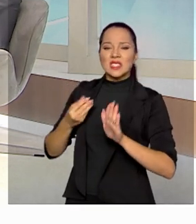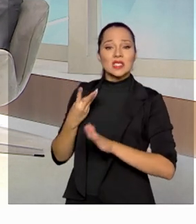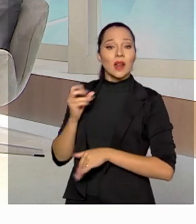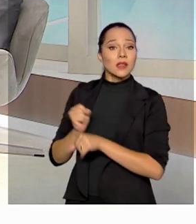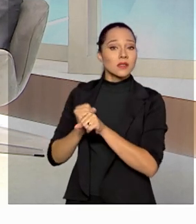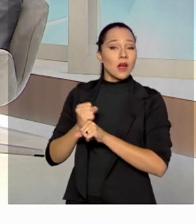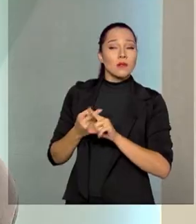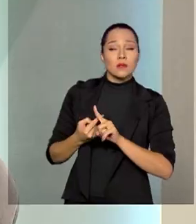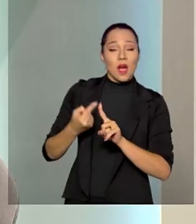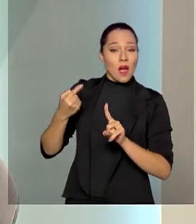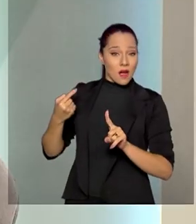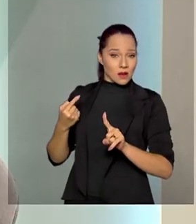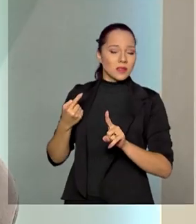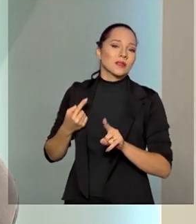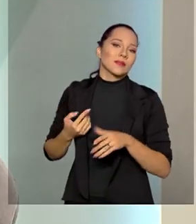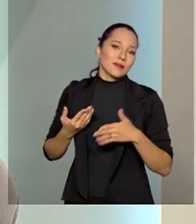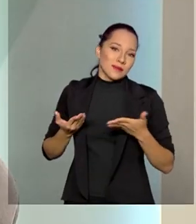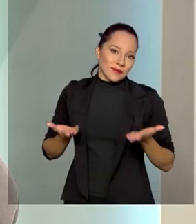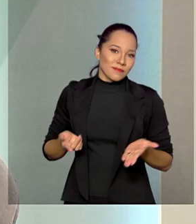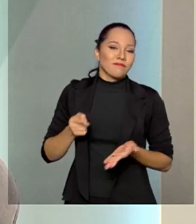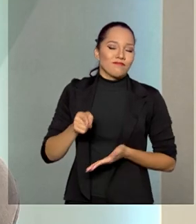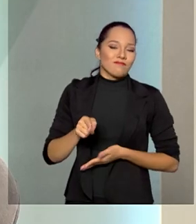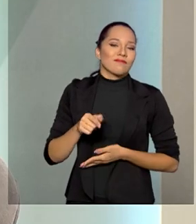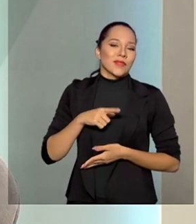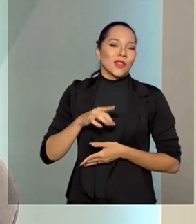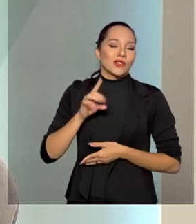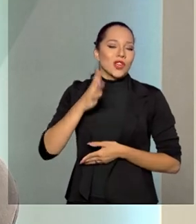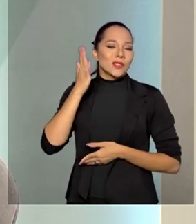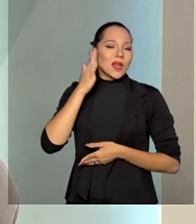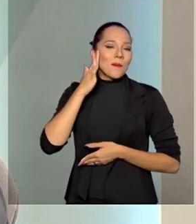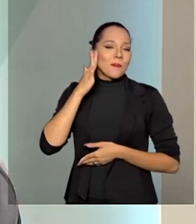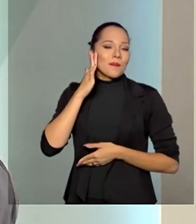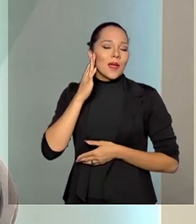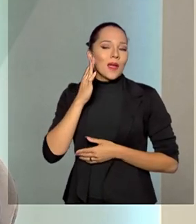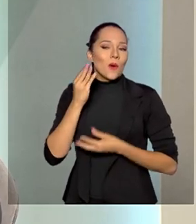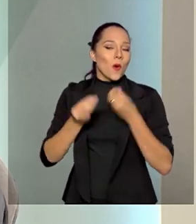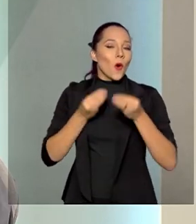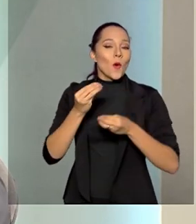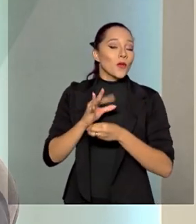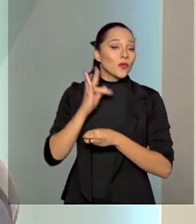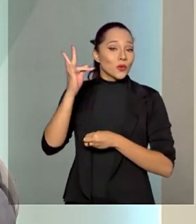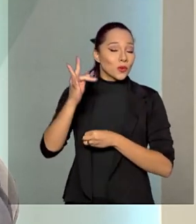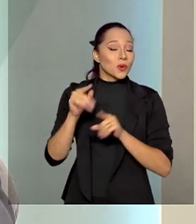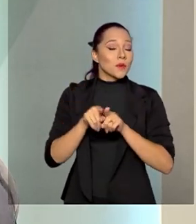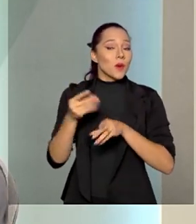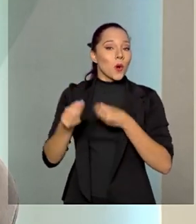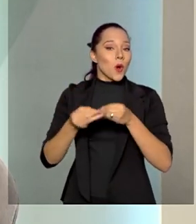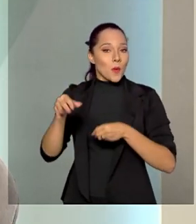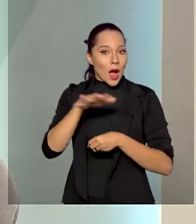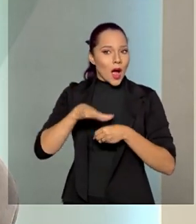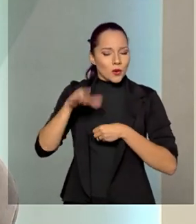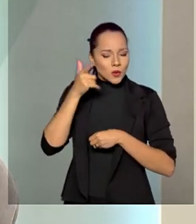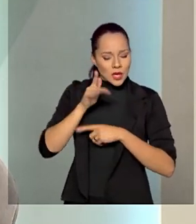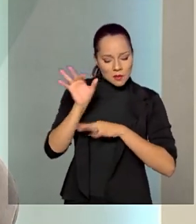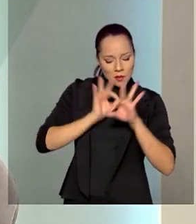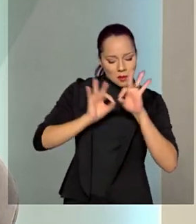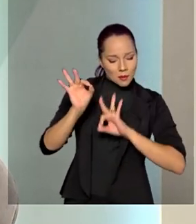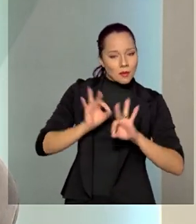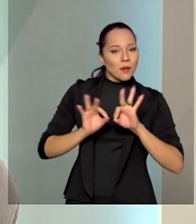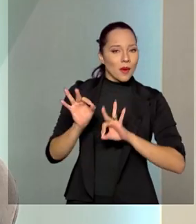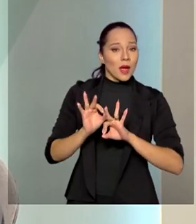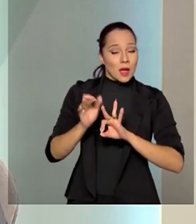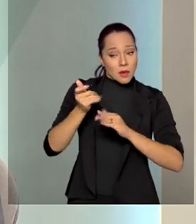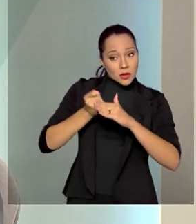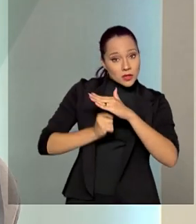Então, eu acho que, com isso, nós damos não só previsibilidade, como também o setor pode se preparar para aportar os